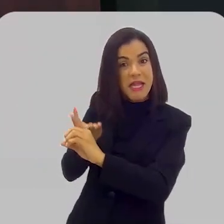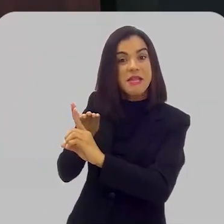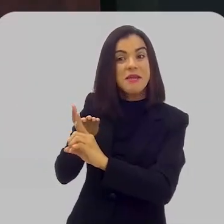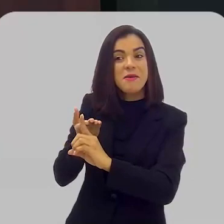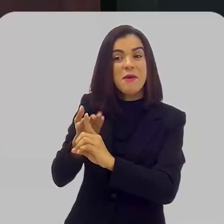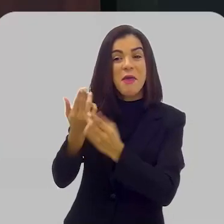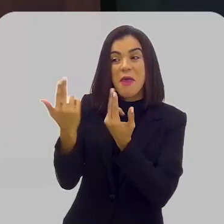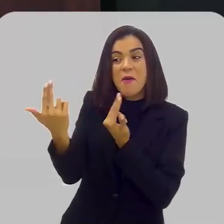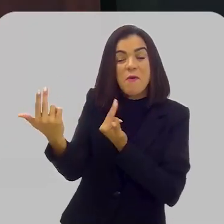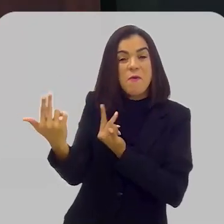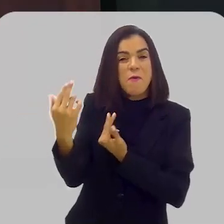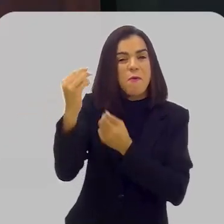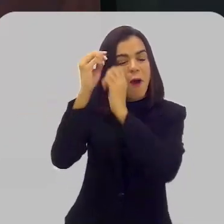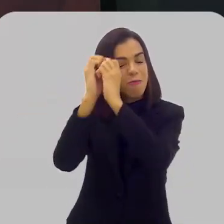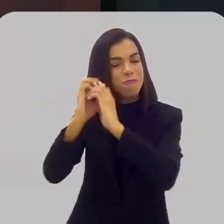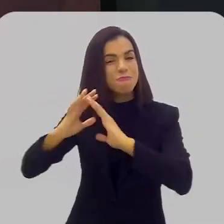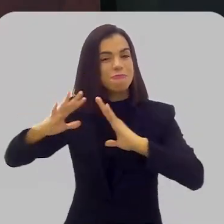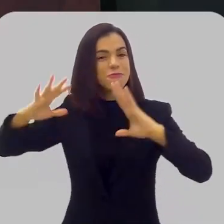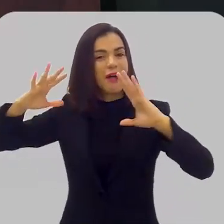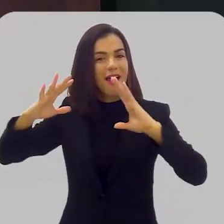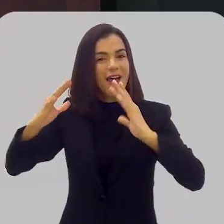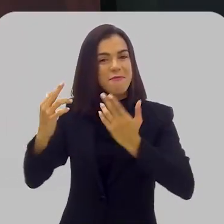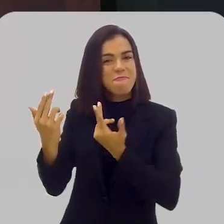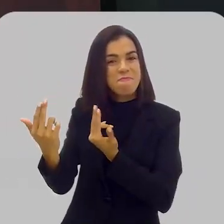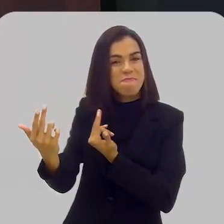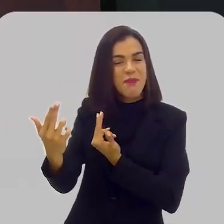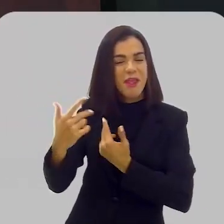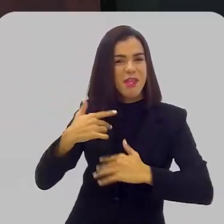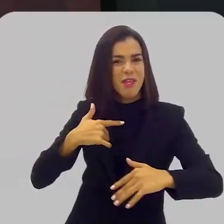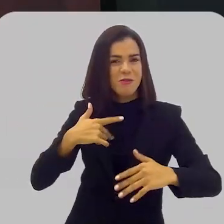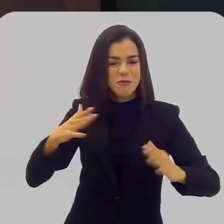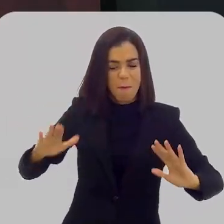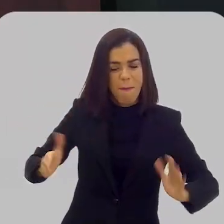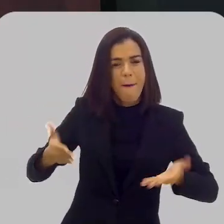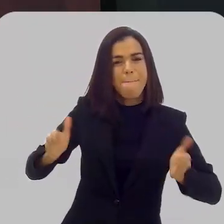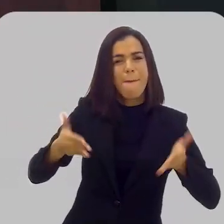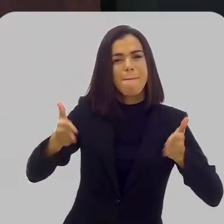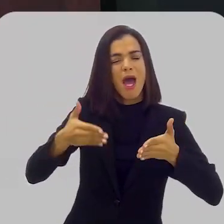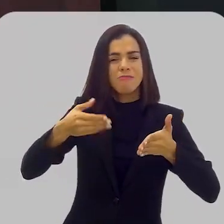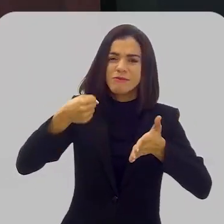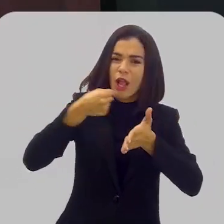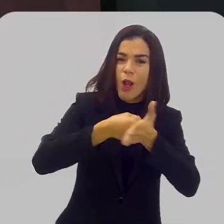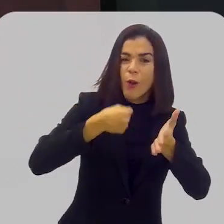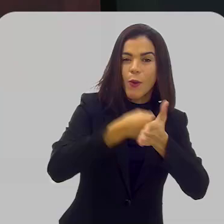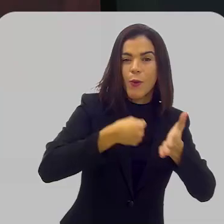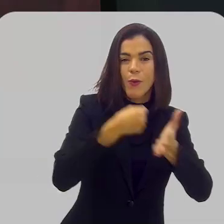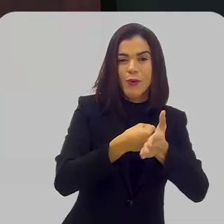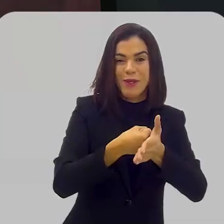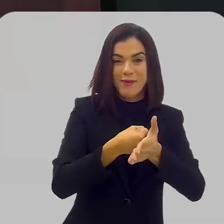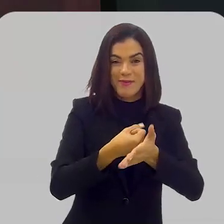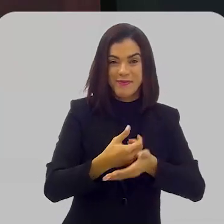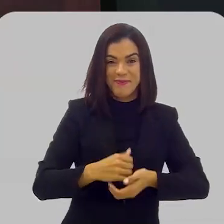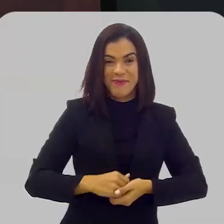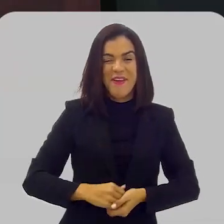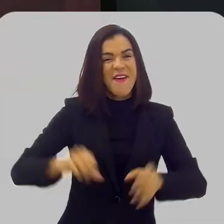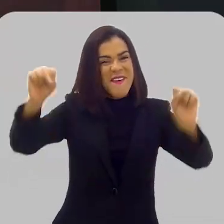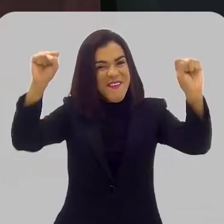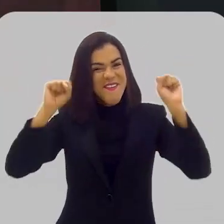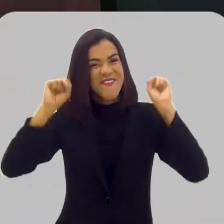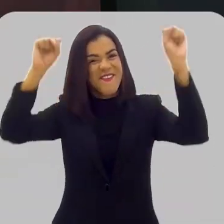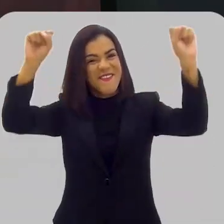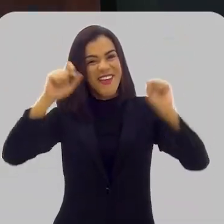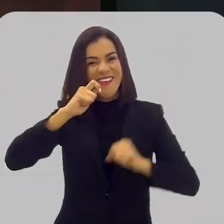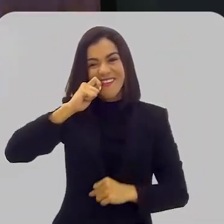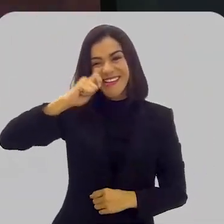que é o mesmo sonho que hoje nos move, é a mesma lucha que hoje nos